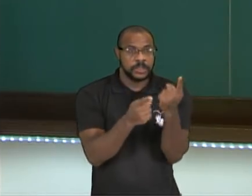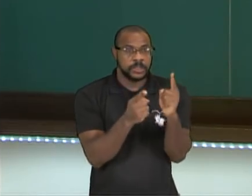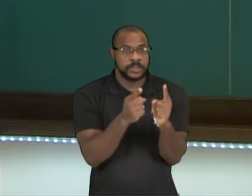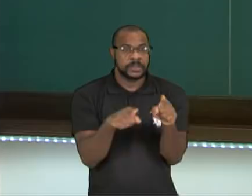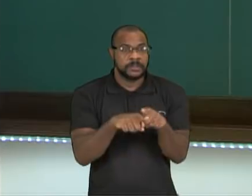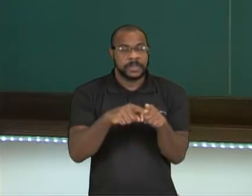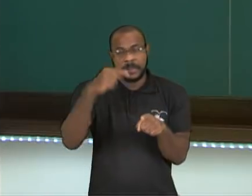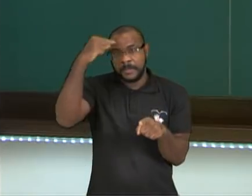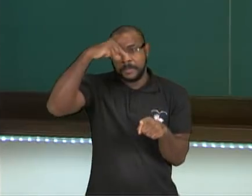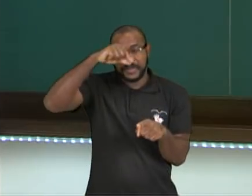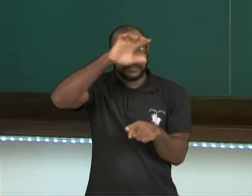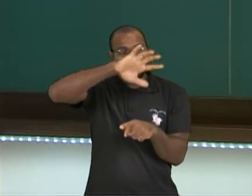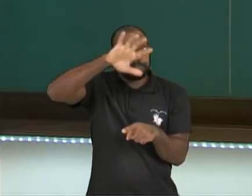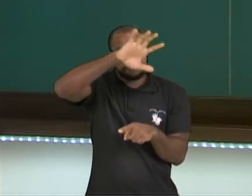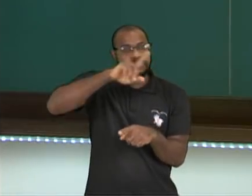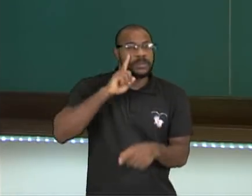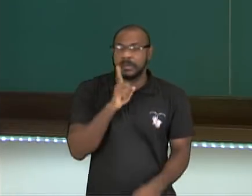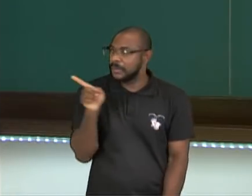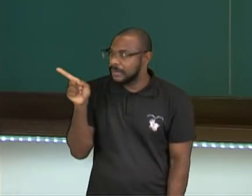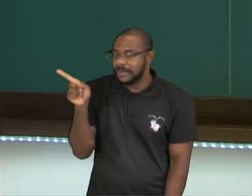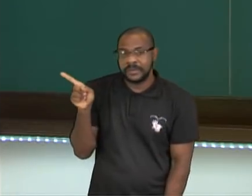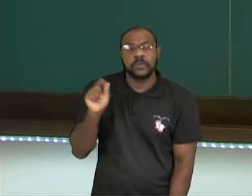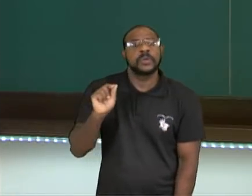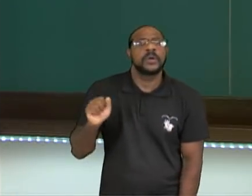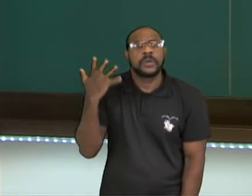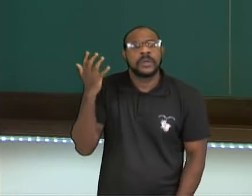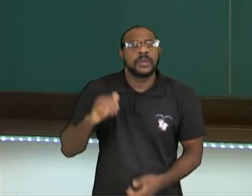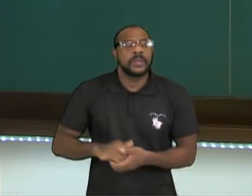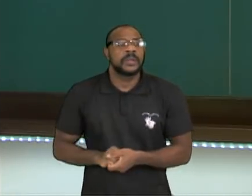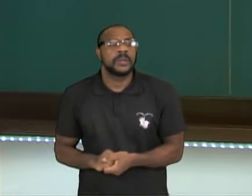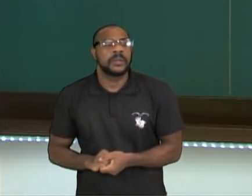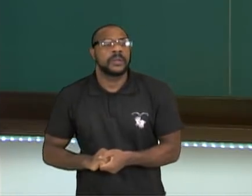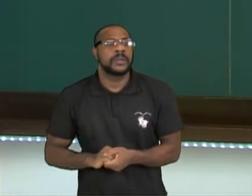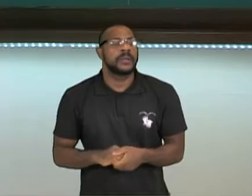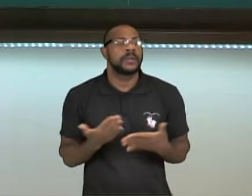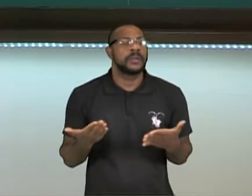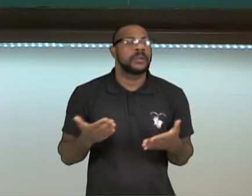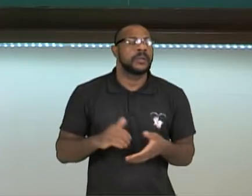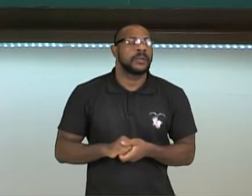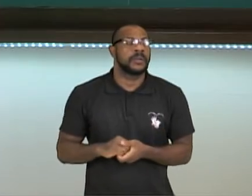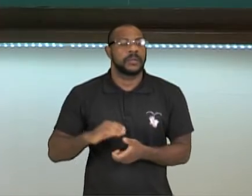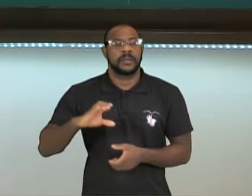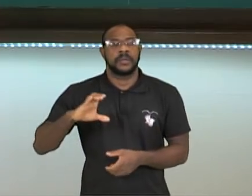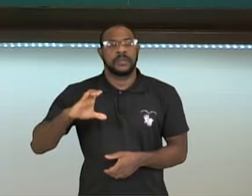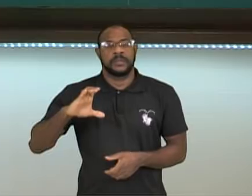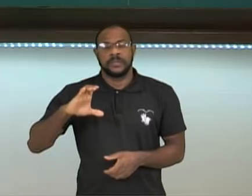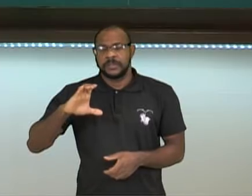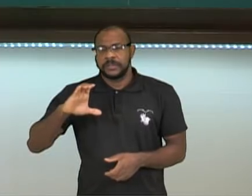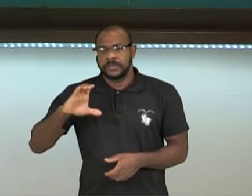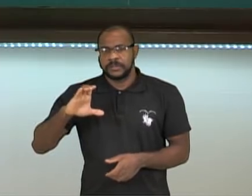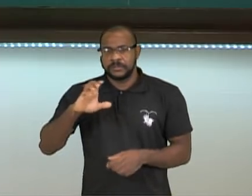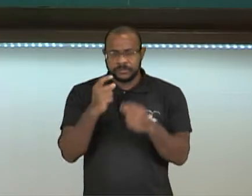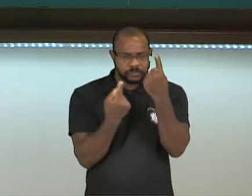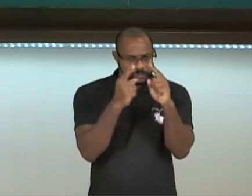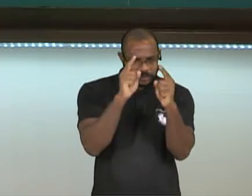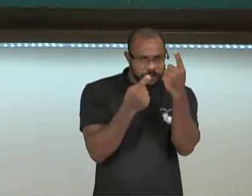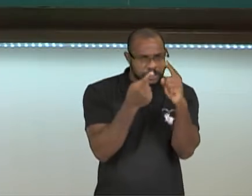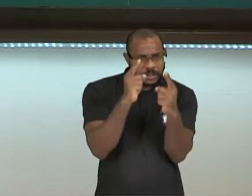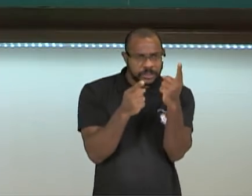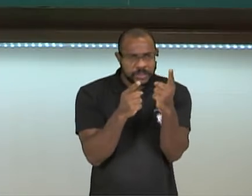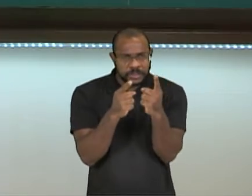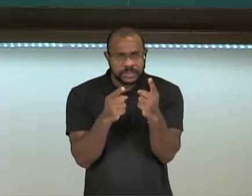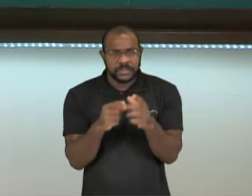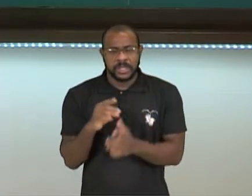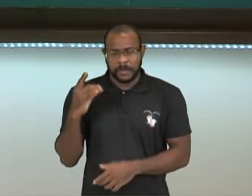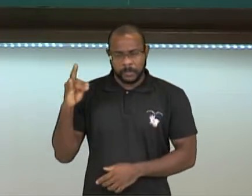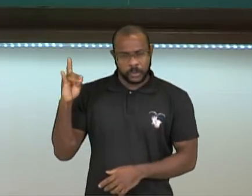do Peru. O que aconteceu? Chile e Bolívia se confrontaram já há muito tempo. E